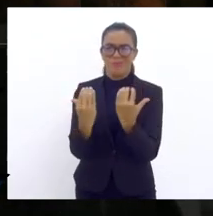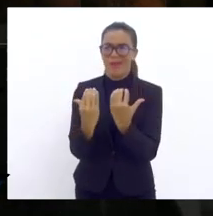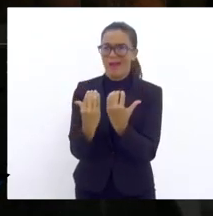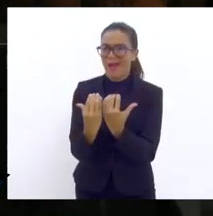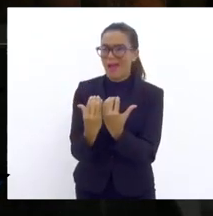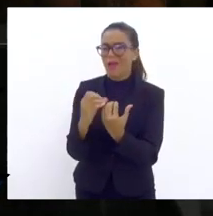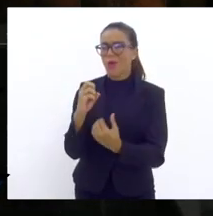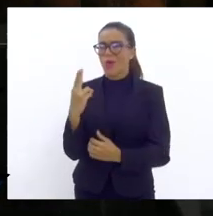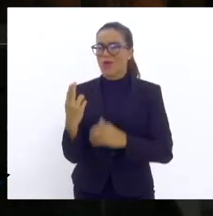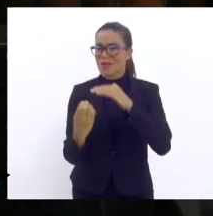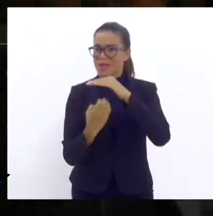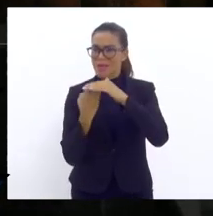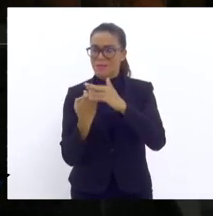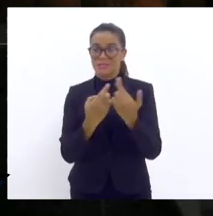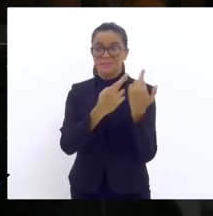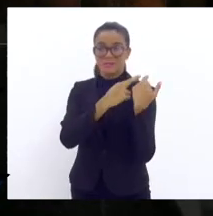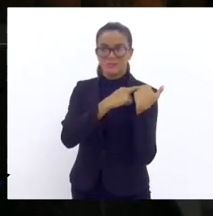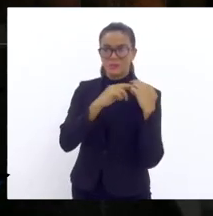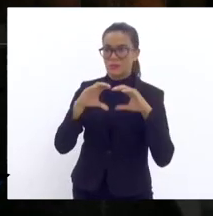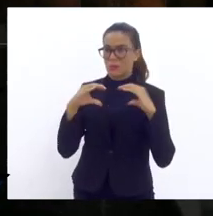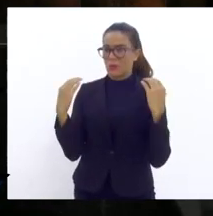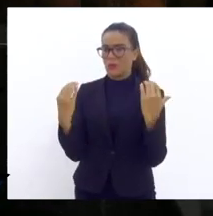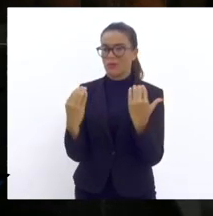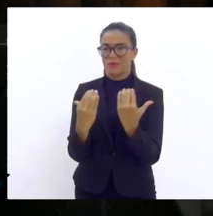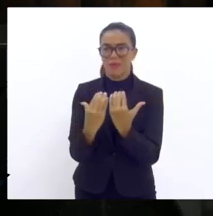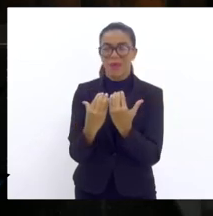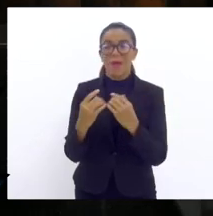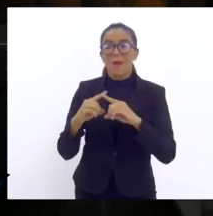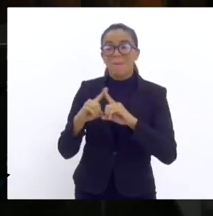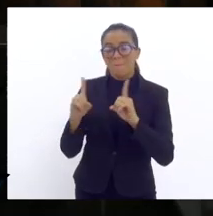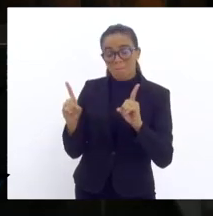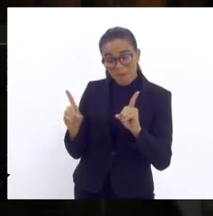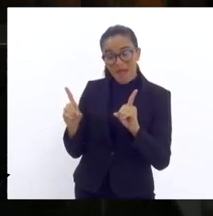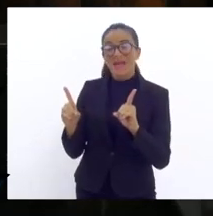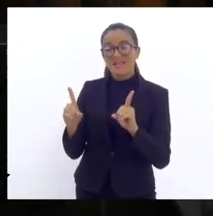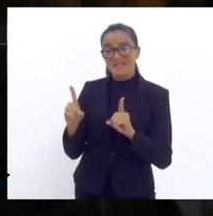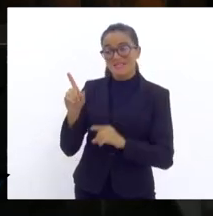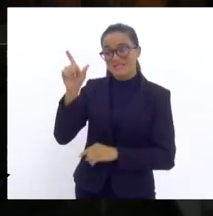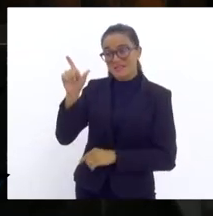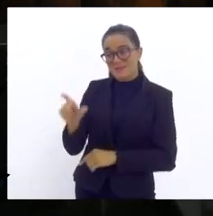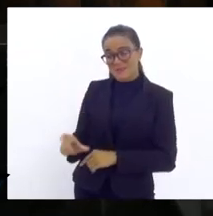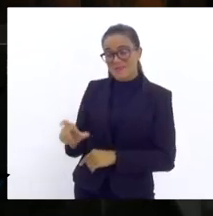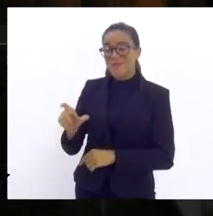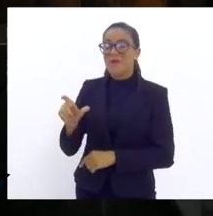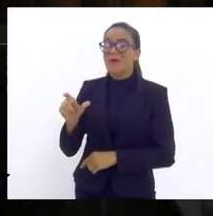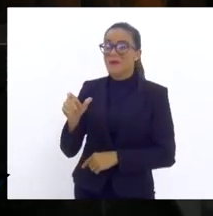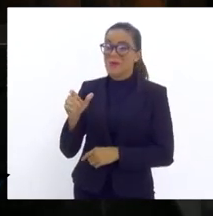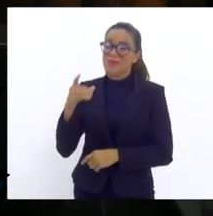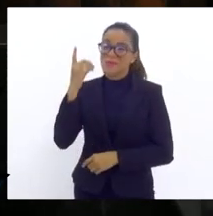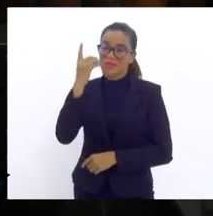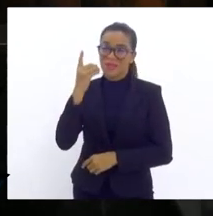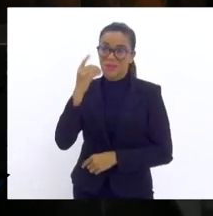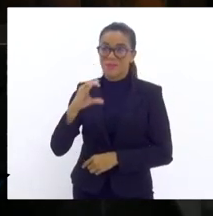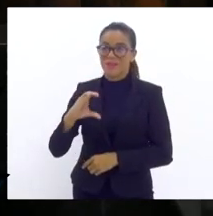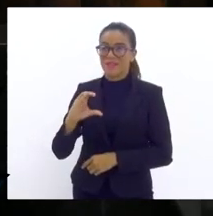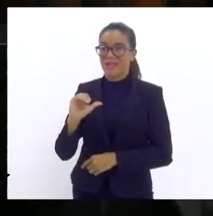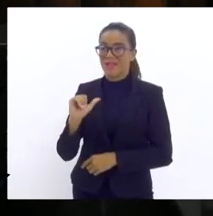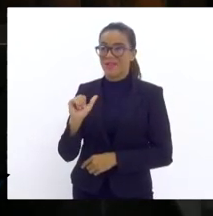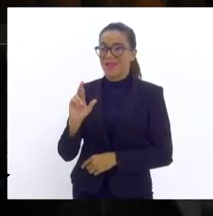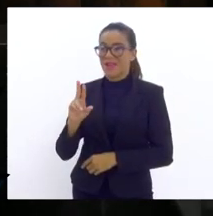mais provocado que fui pelo deputado Carlinhos, BNH, farei breves